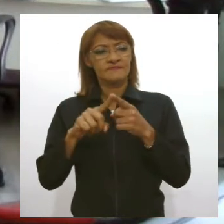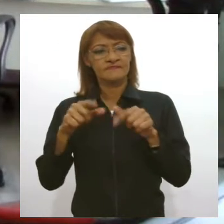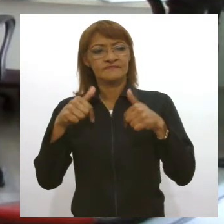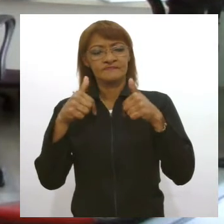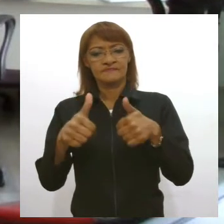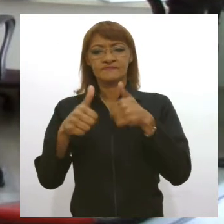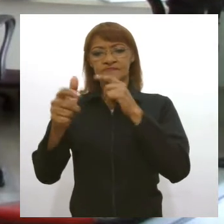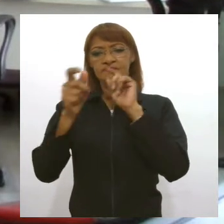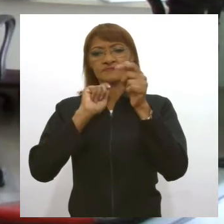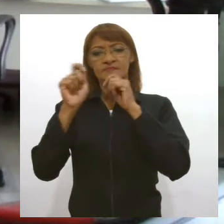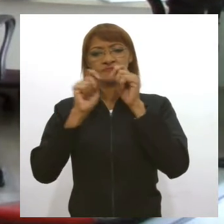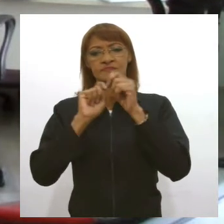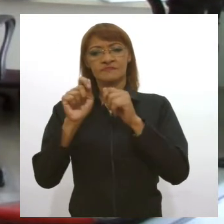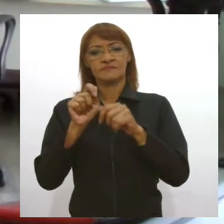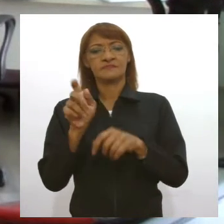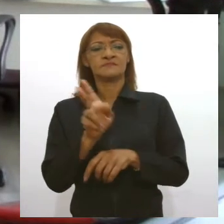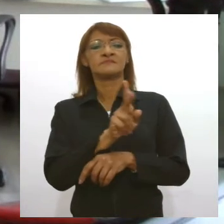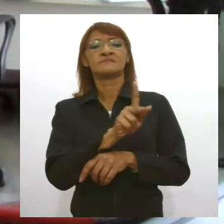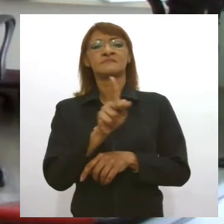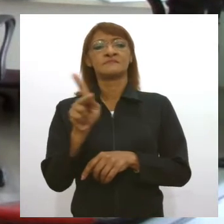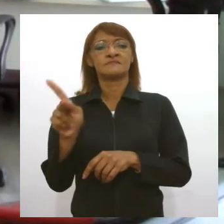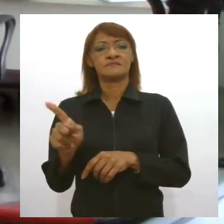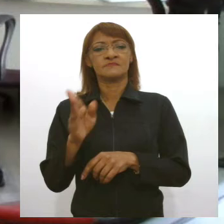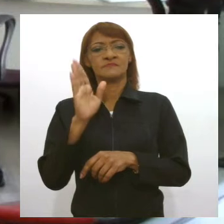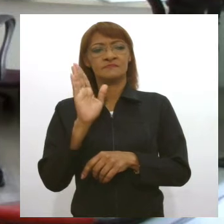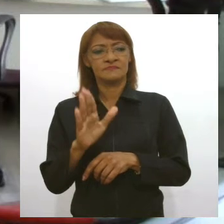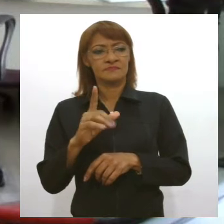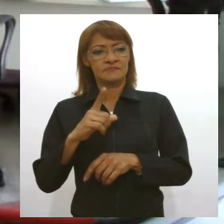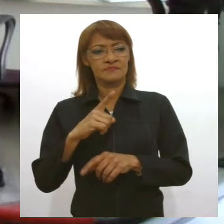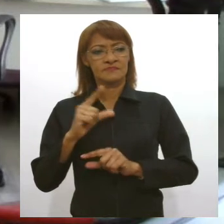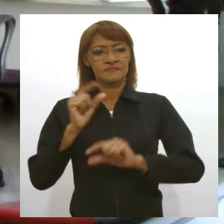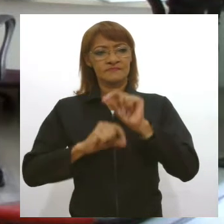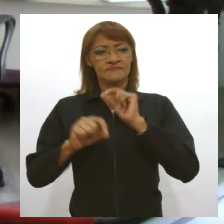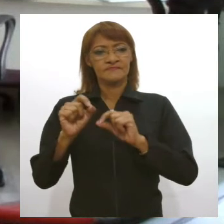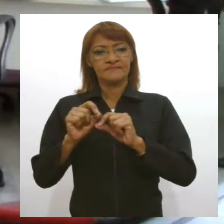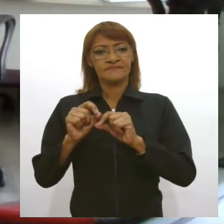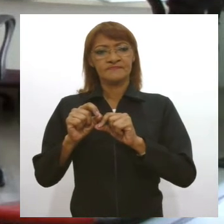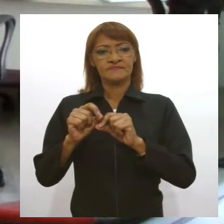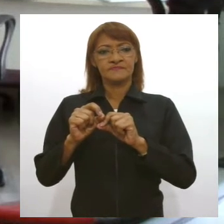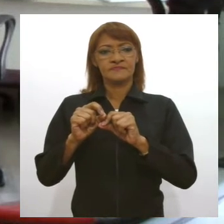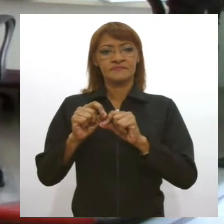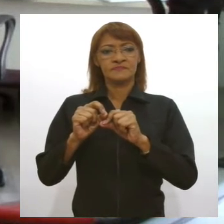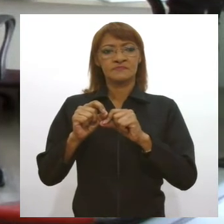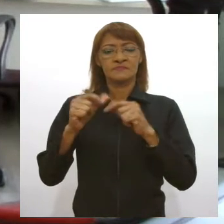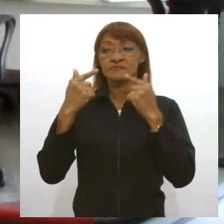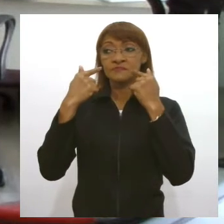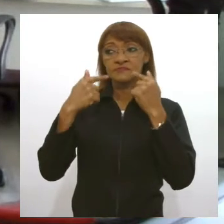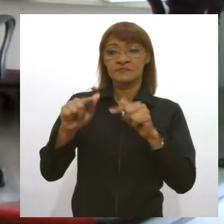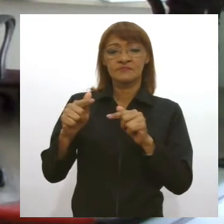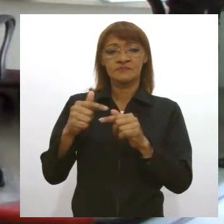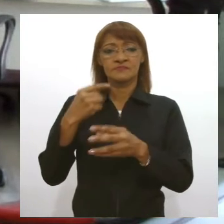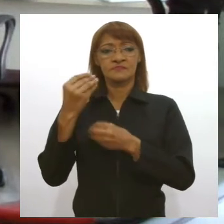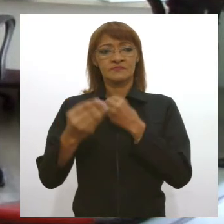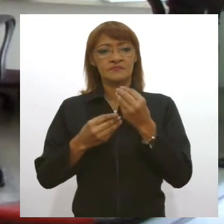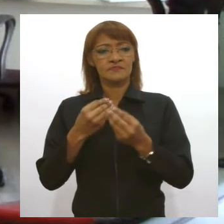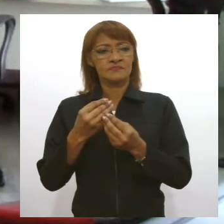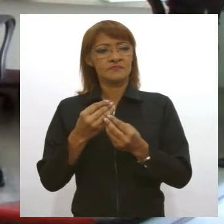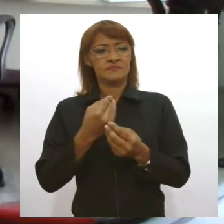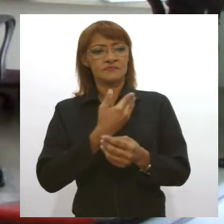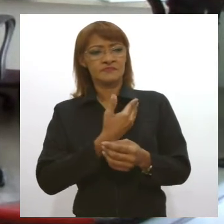entrevista, o presidente Luciano Bisto fez críticas à maneira como o governo federal vem lidando com o enfrentamento à pandemia,